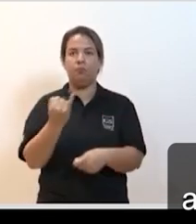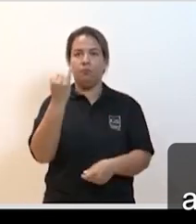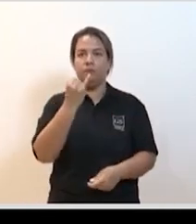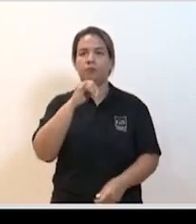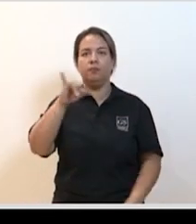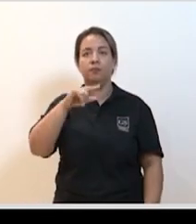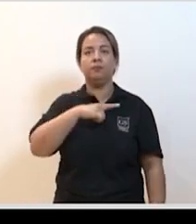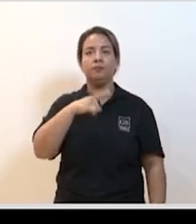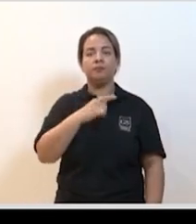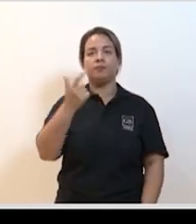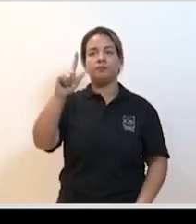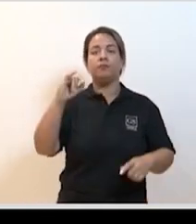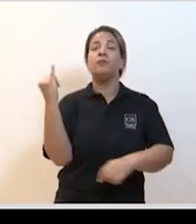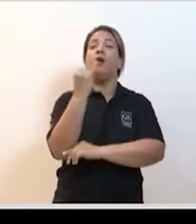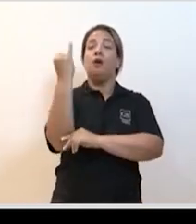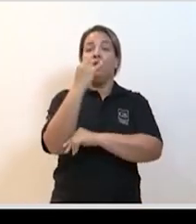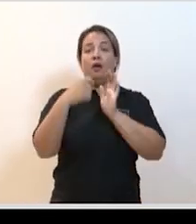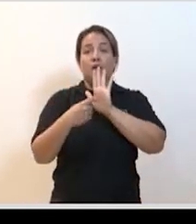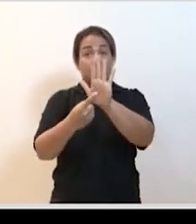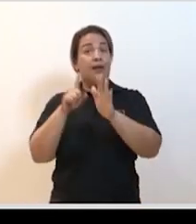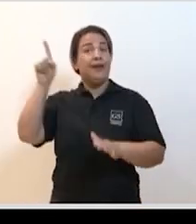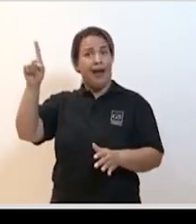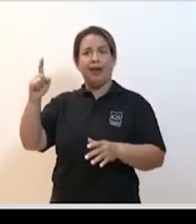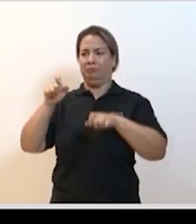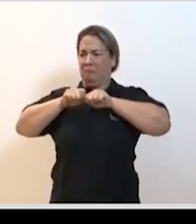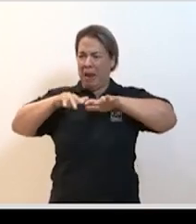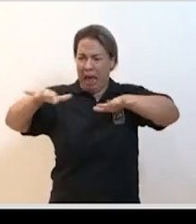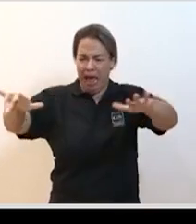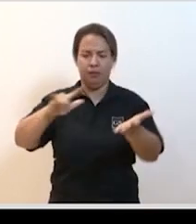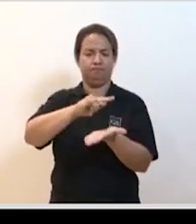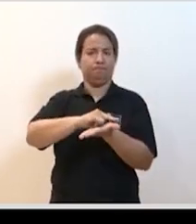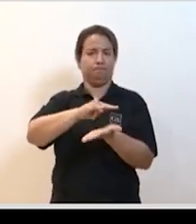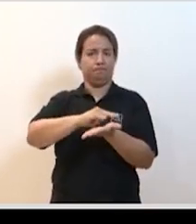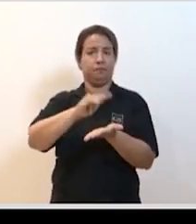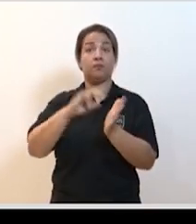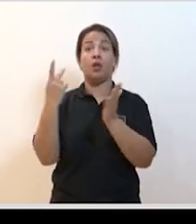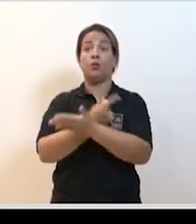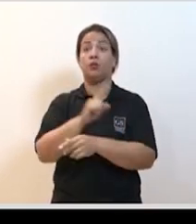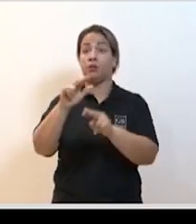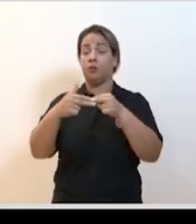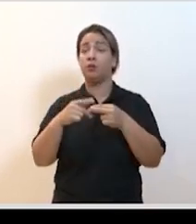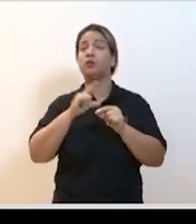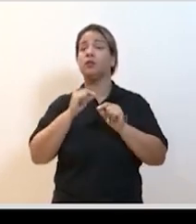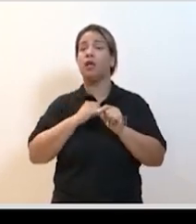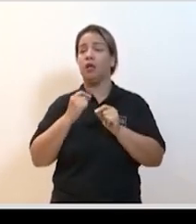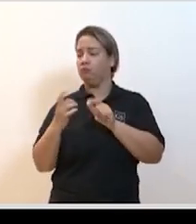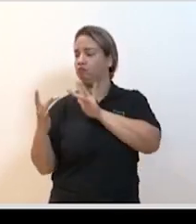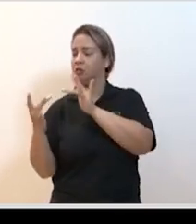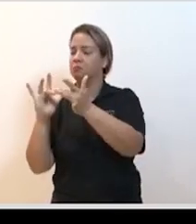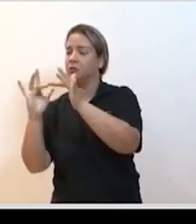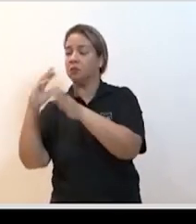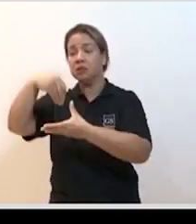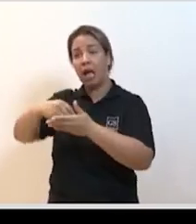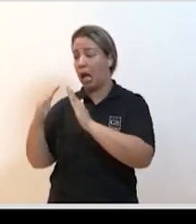ter um impacto muito grande é importante frisar que a epidemia em Wuhan por exemplo ela foi quase que toda gerada por clusters domésticos transmissão de uma casa